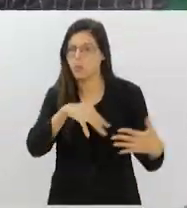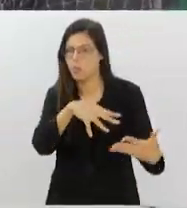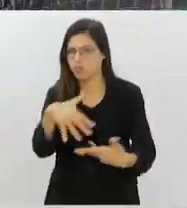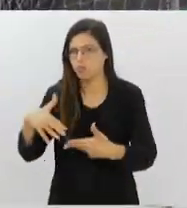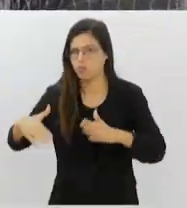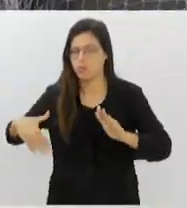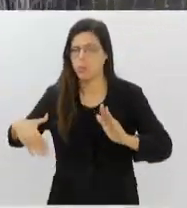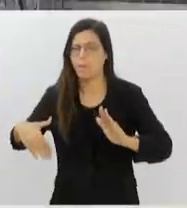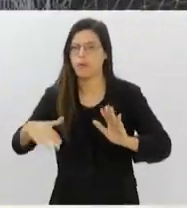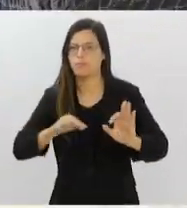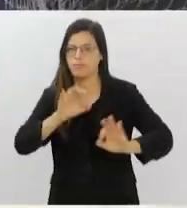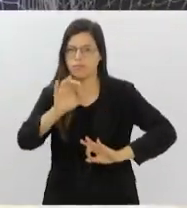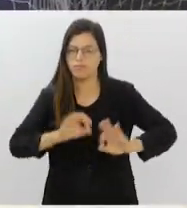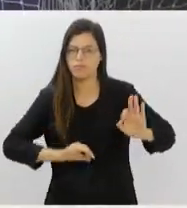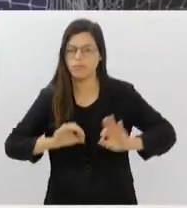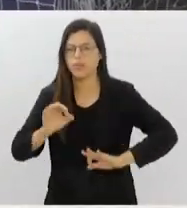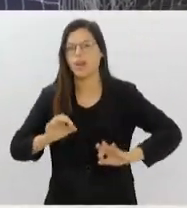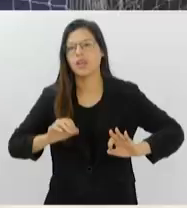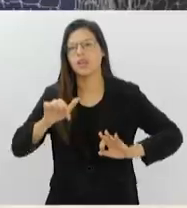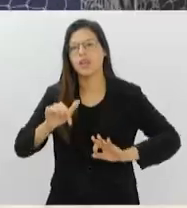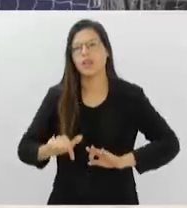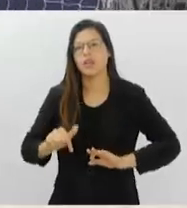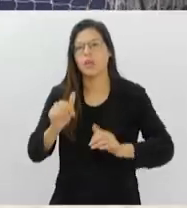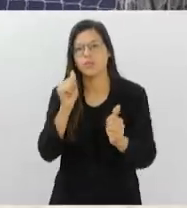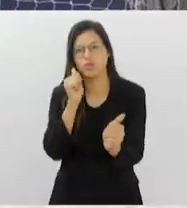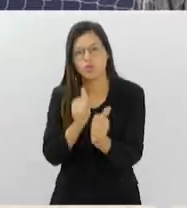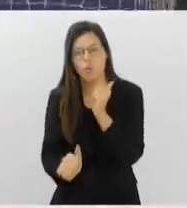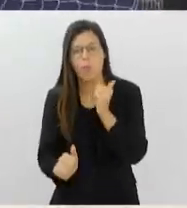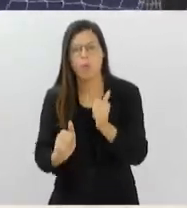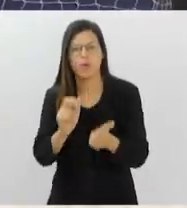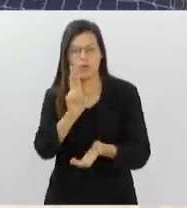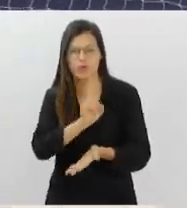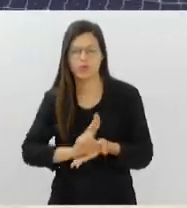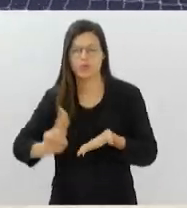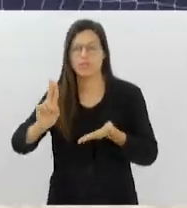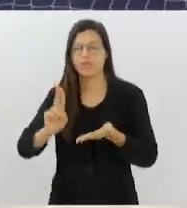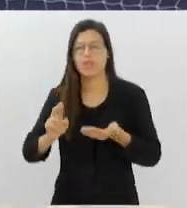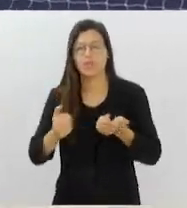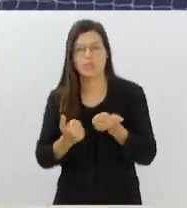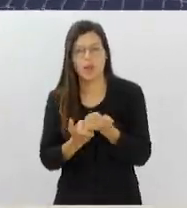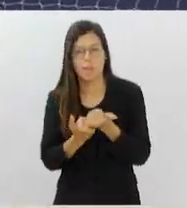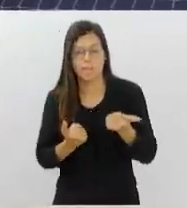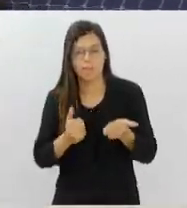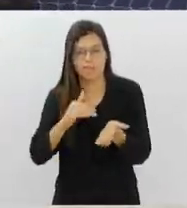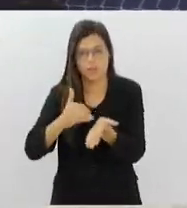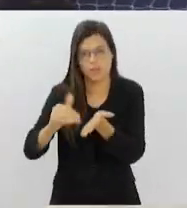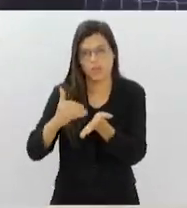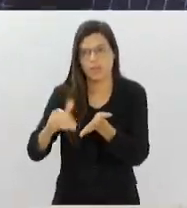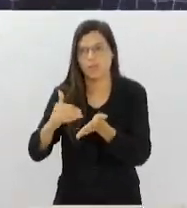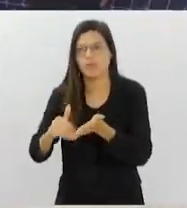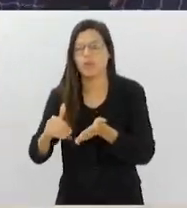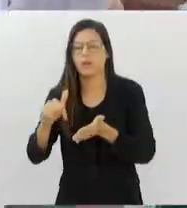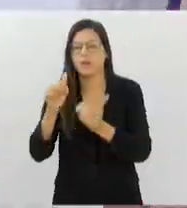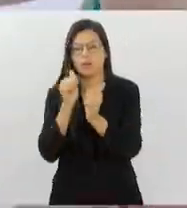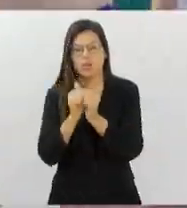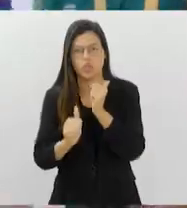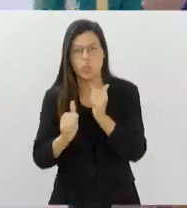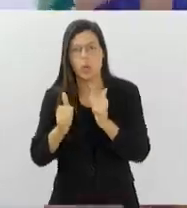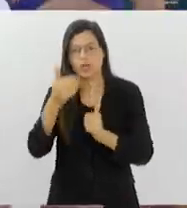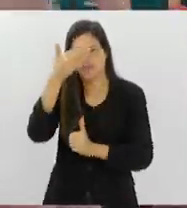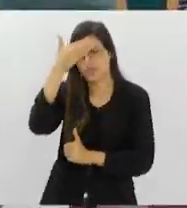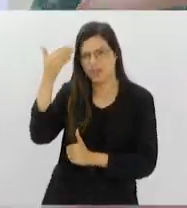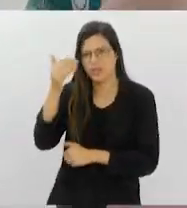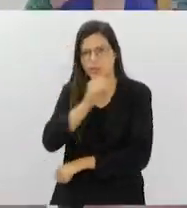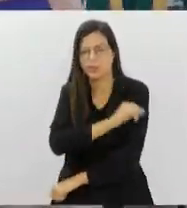Organizado pela Confederação Brasileira de Desporto Universitário, com apoio da Secretaria Estadual de Esporte a Lazer do Rio de Janeiro, o evento